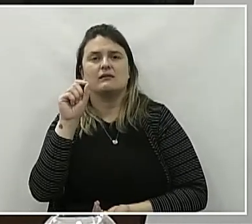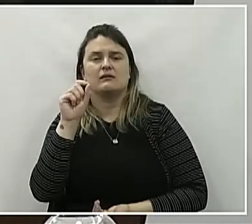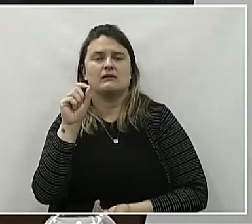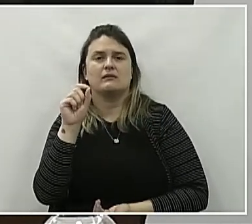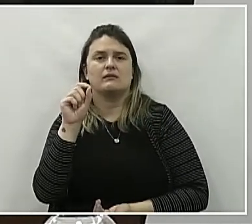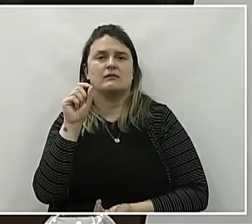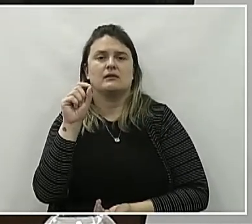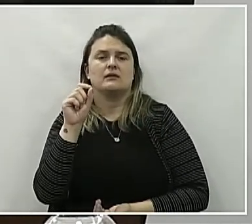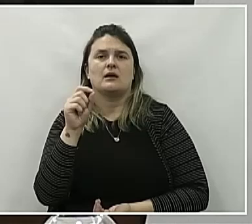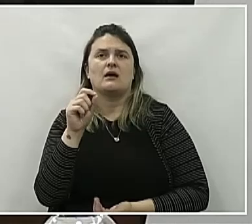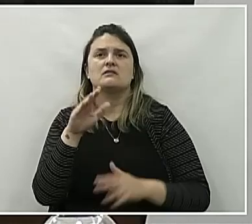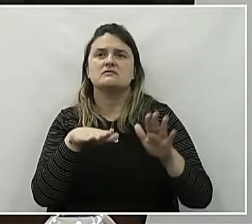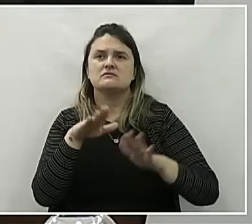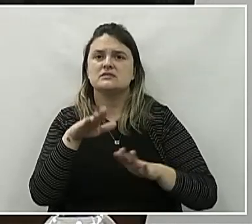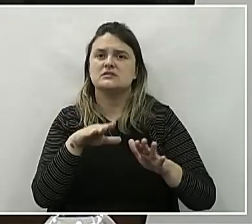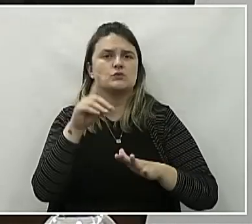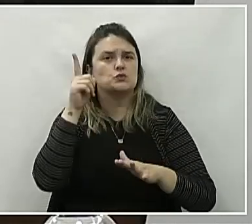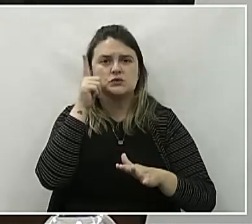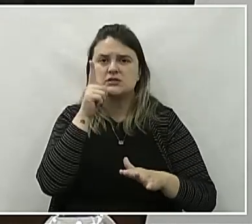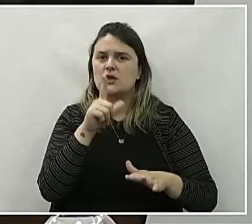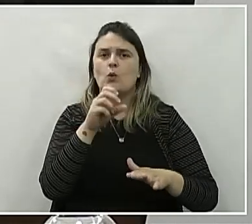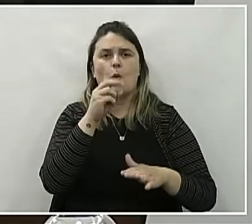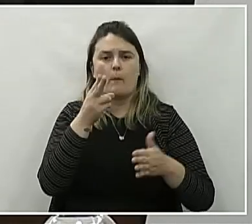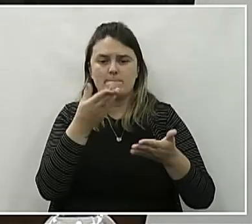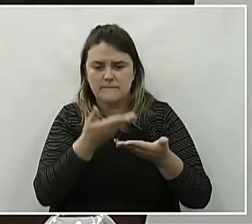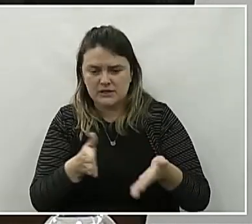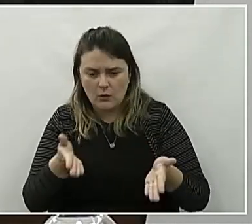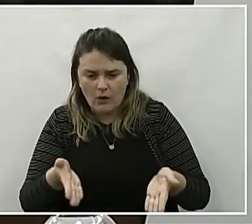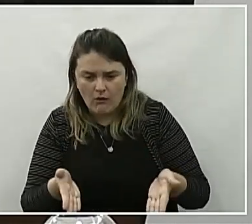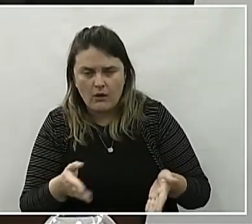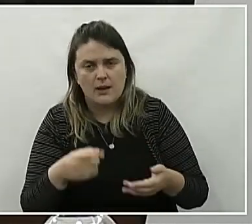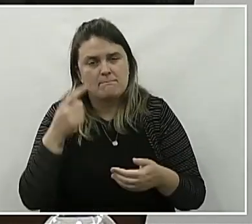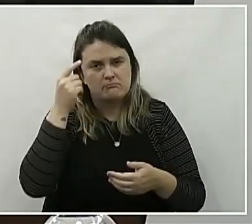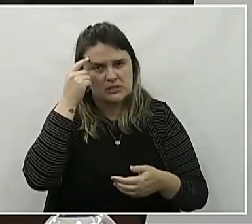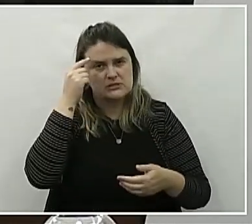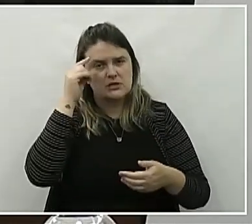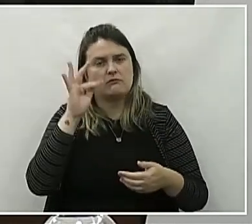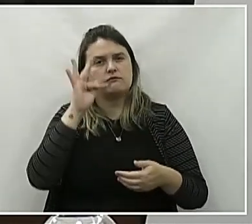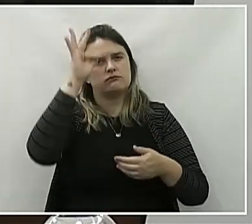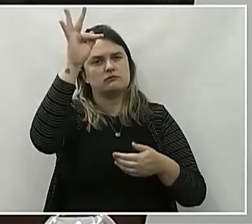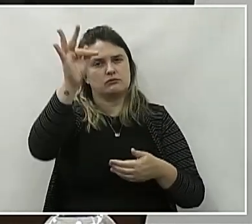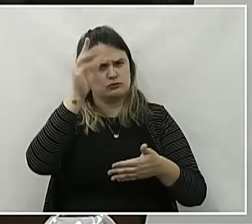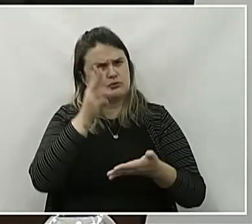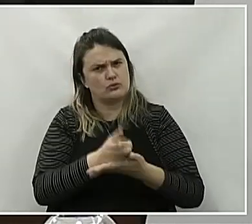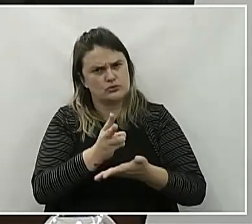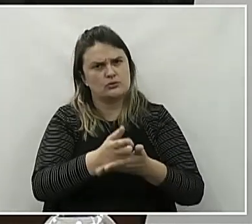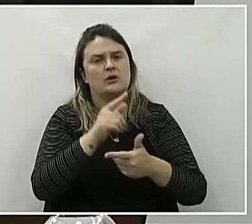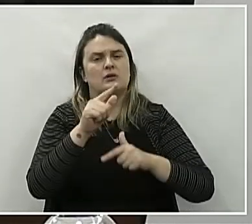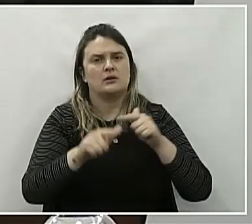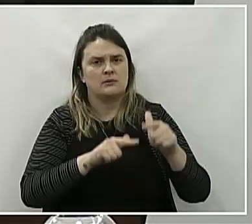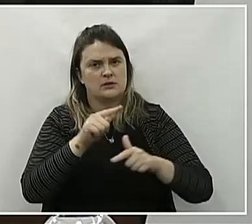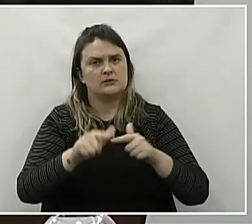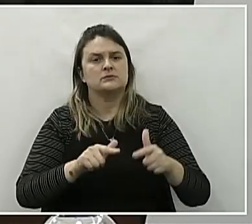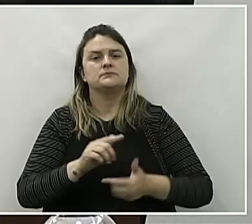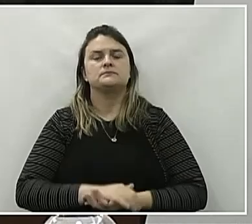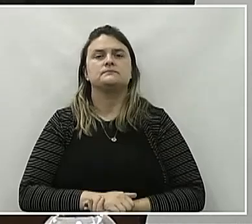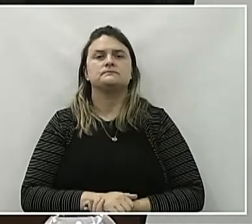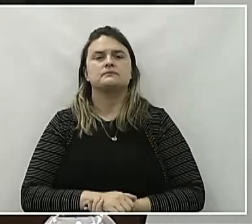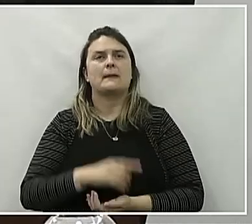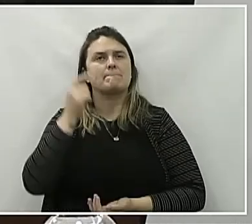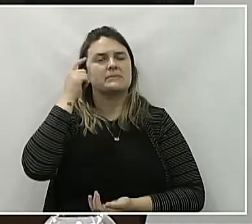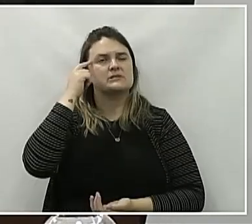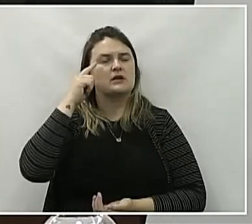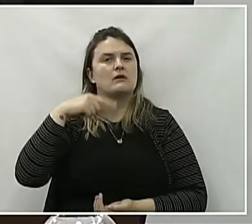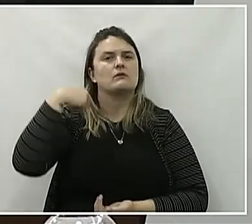por um acaso do destino perdeu agora nessa aí, vamos continuar trabalhando para